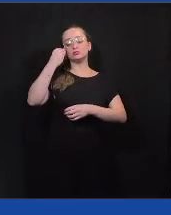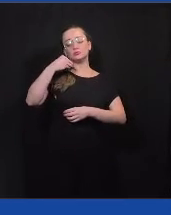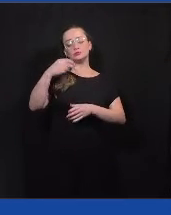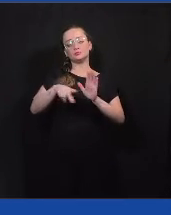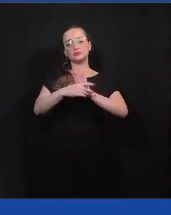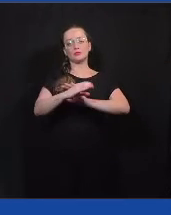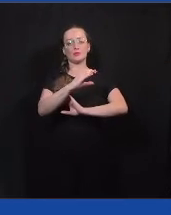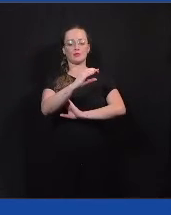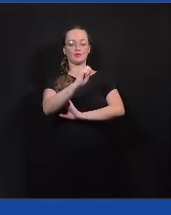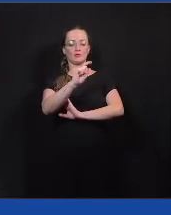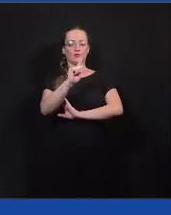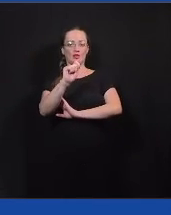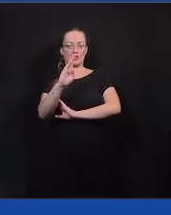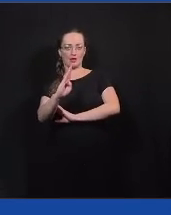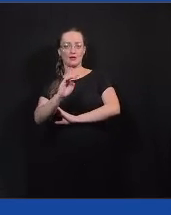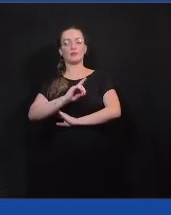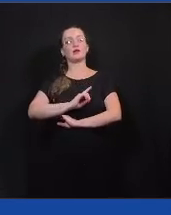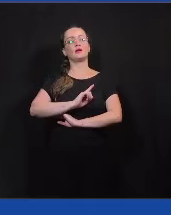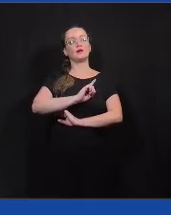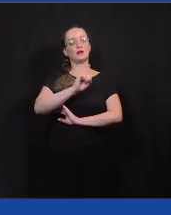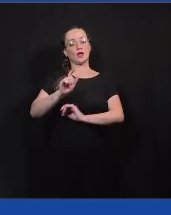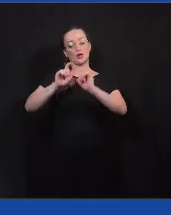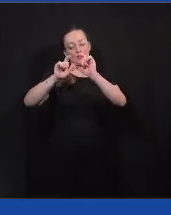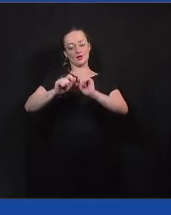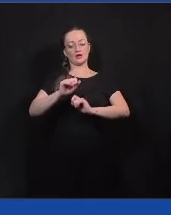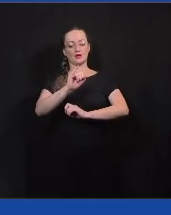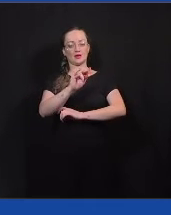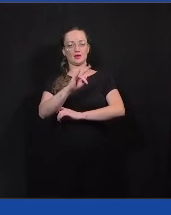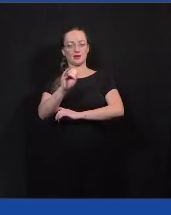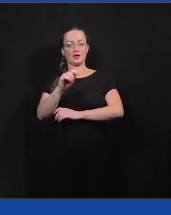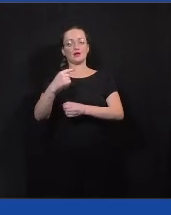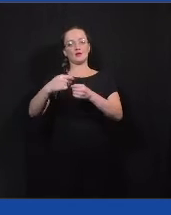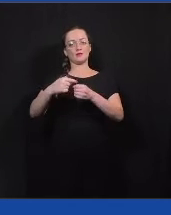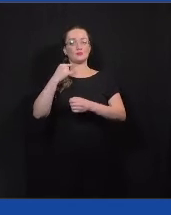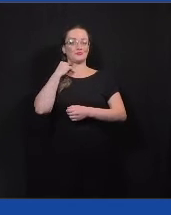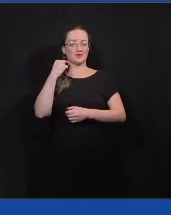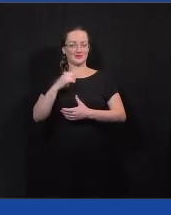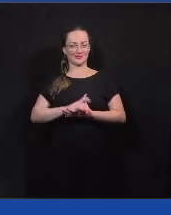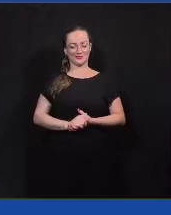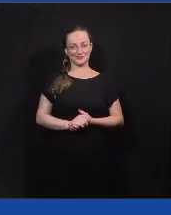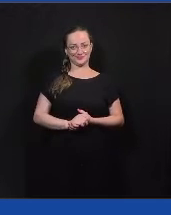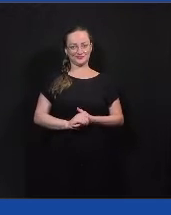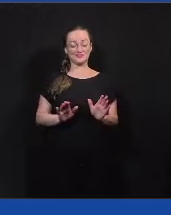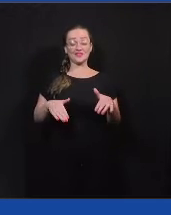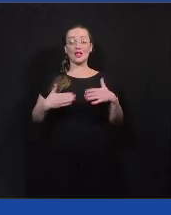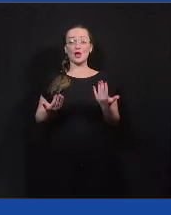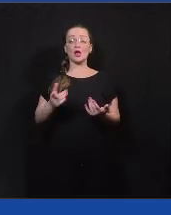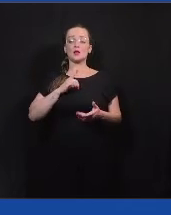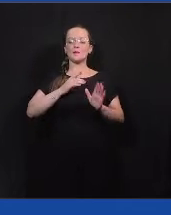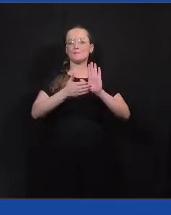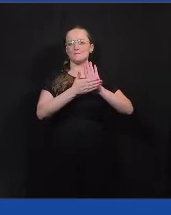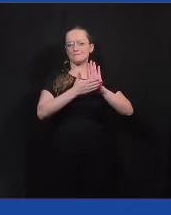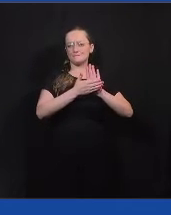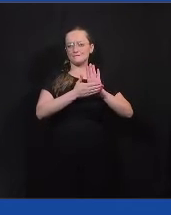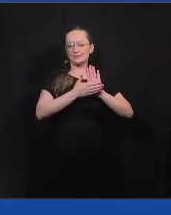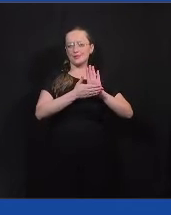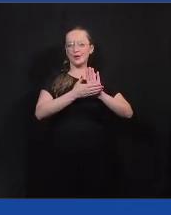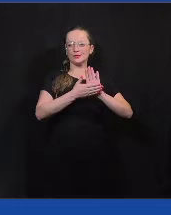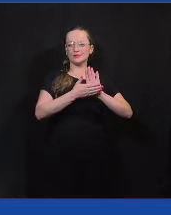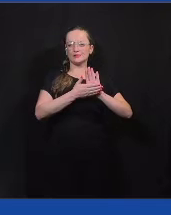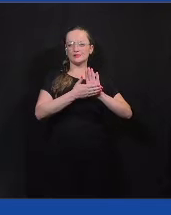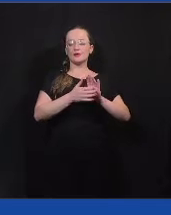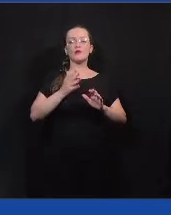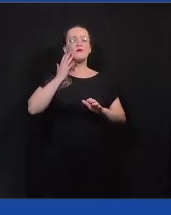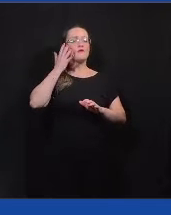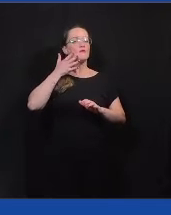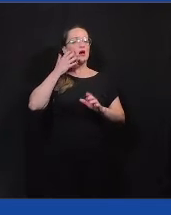no Lab Cidadania lá na cidade de Miraí, no interior de Minas. Então, a gente tem essa proposta, a gente vai trazer um pouco